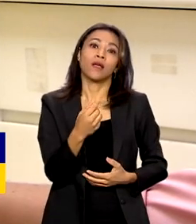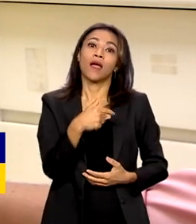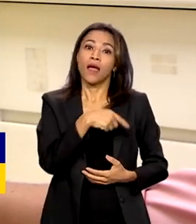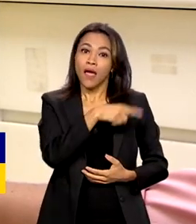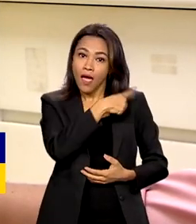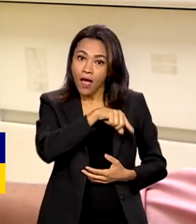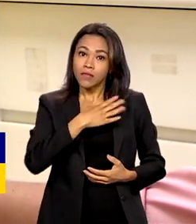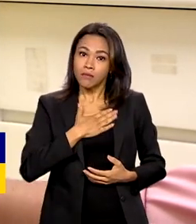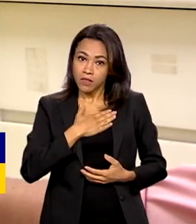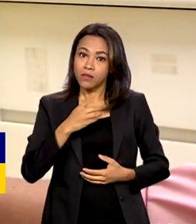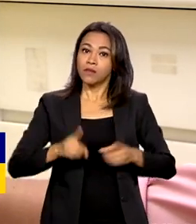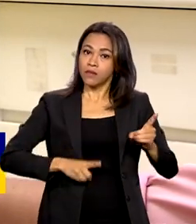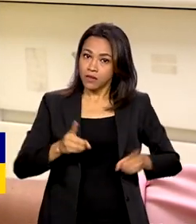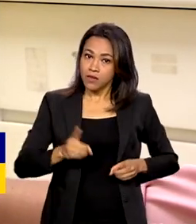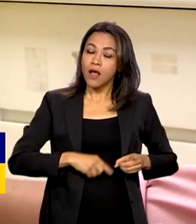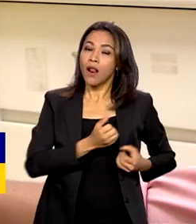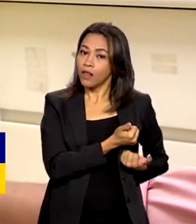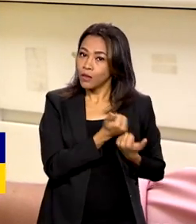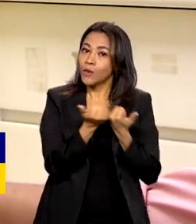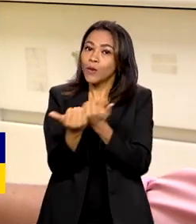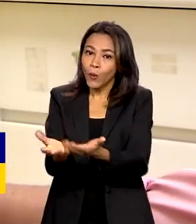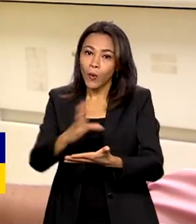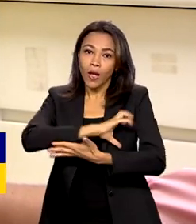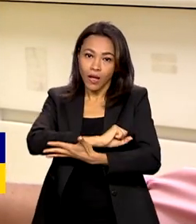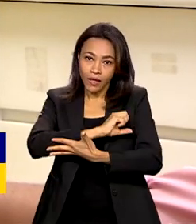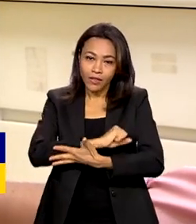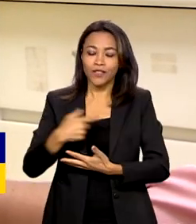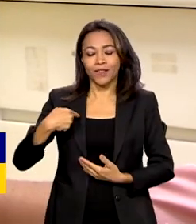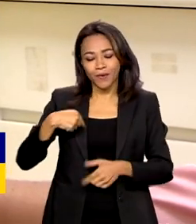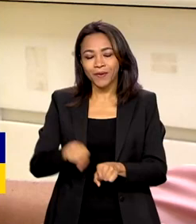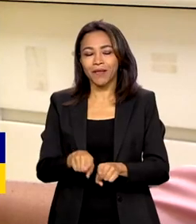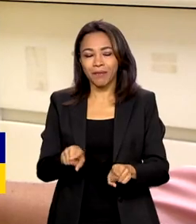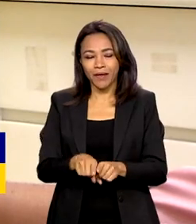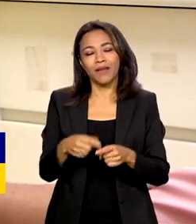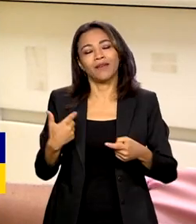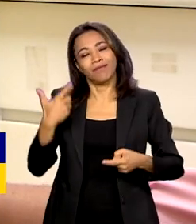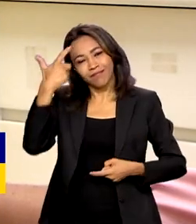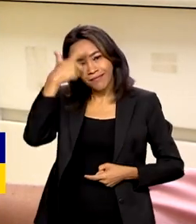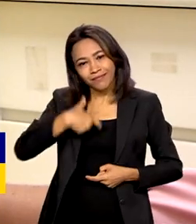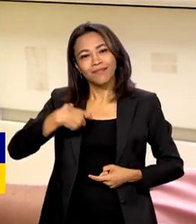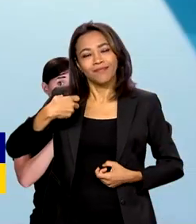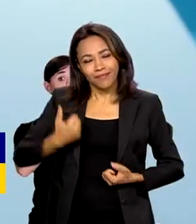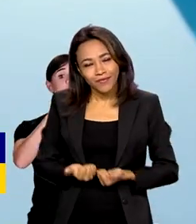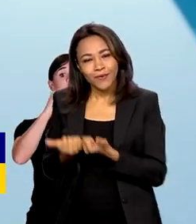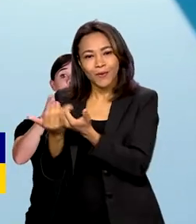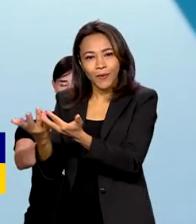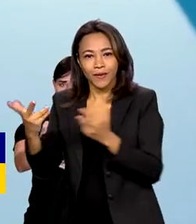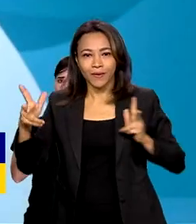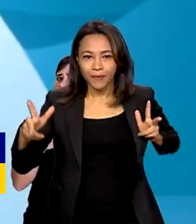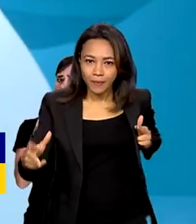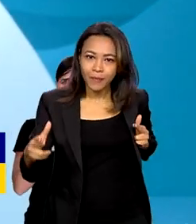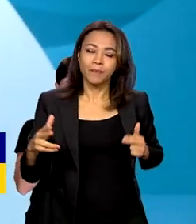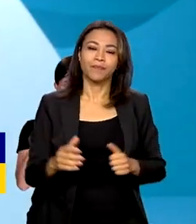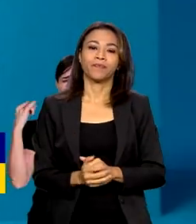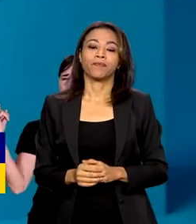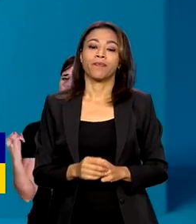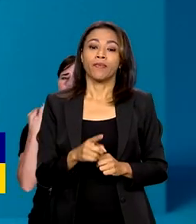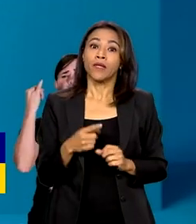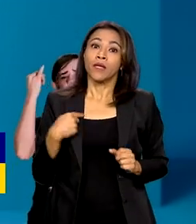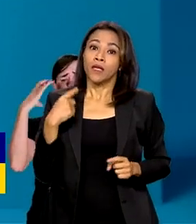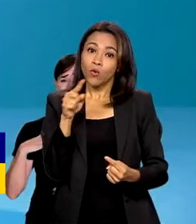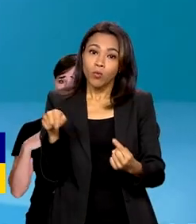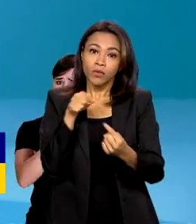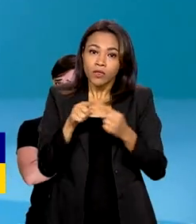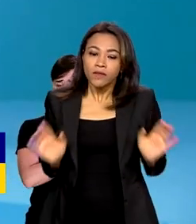doadoras e eu também já tinha certeza que seria doadora e tudo mais. E para incentivar mais mulheres,